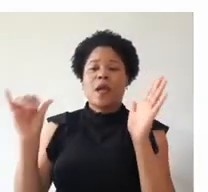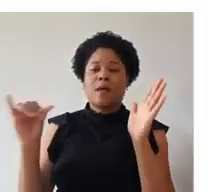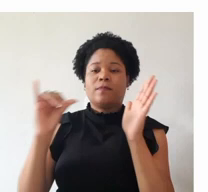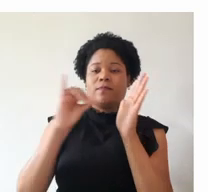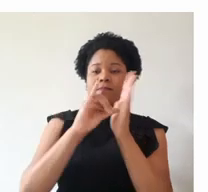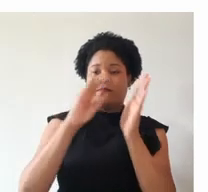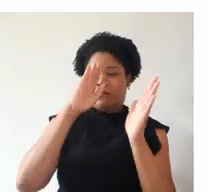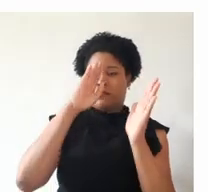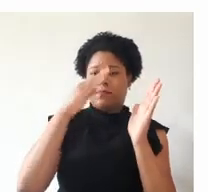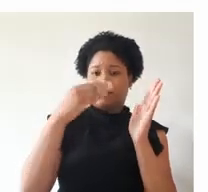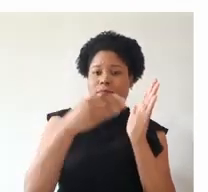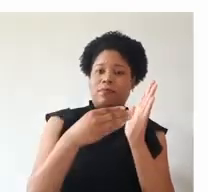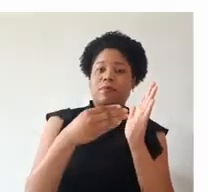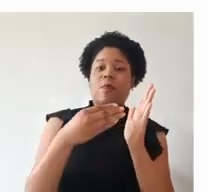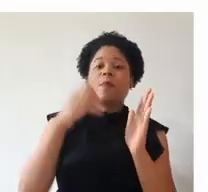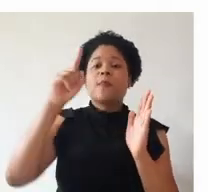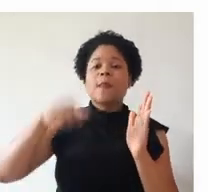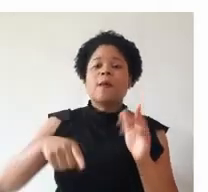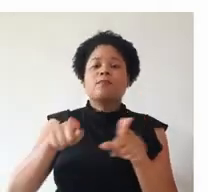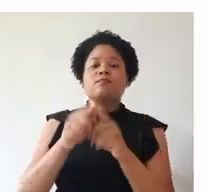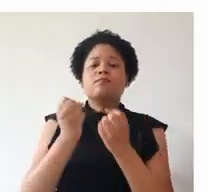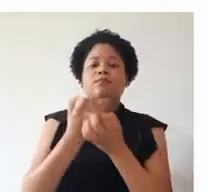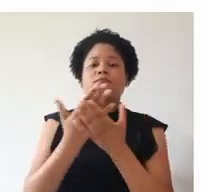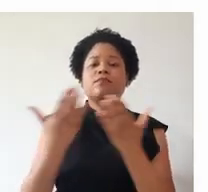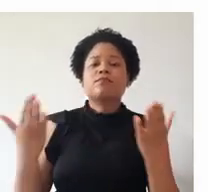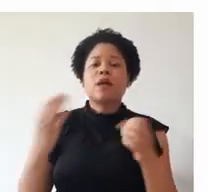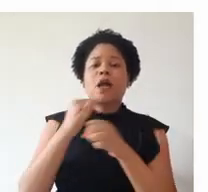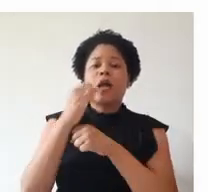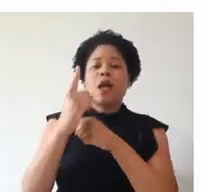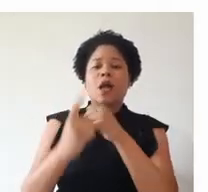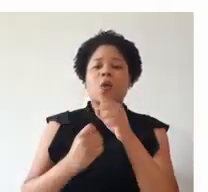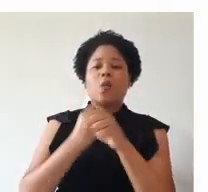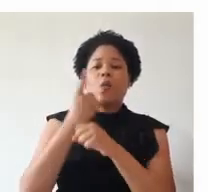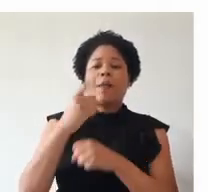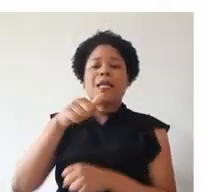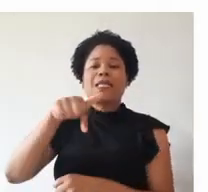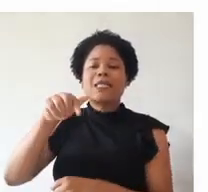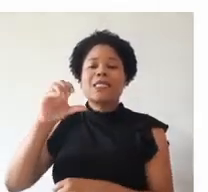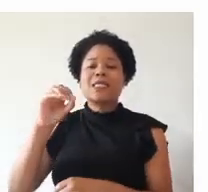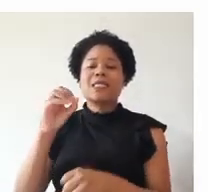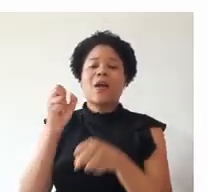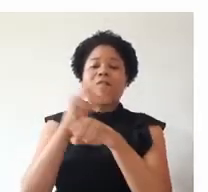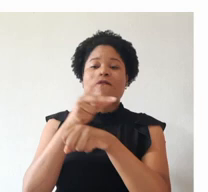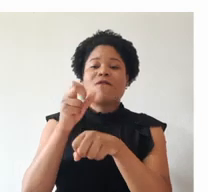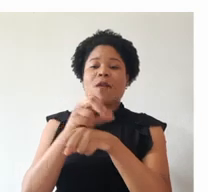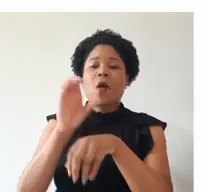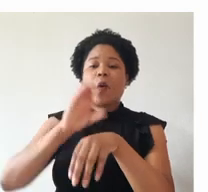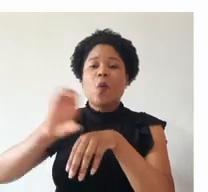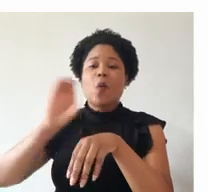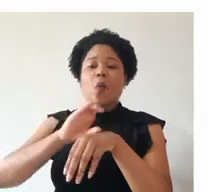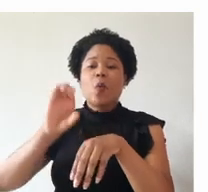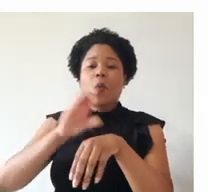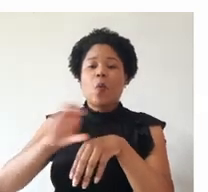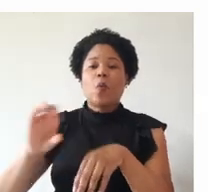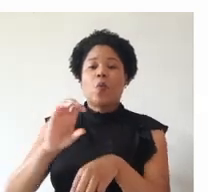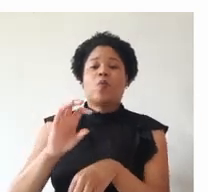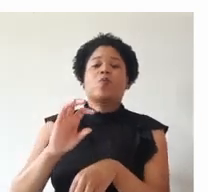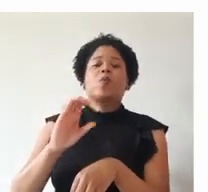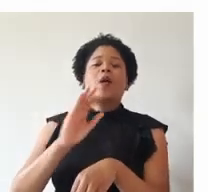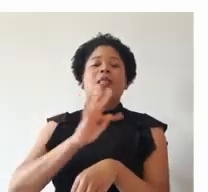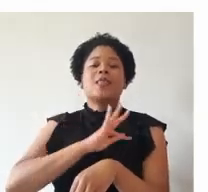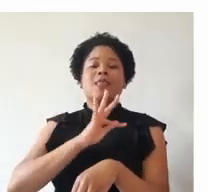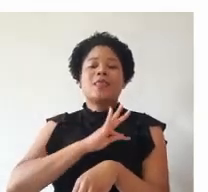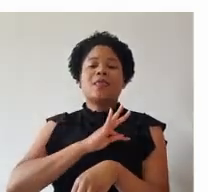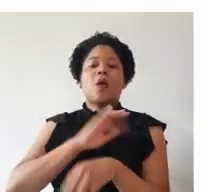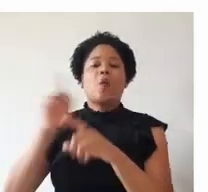de edital específico. Serão ofertadas anualmente 70 vagas para o curso técnico em